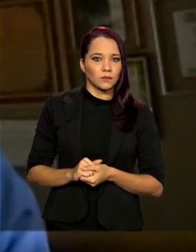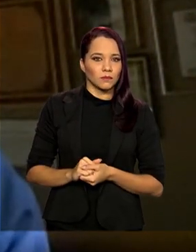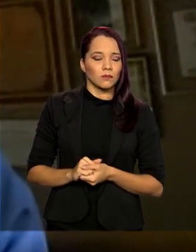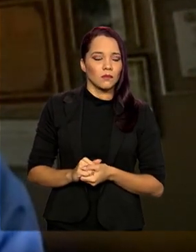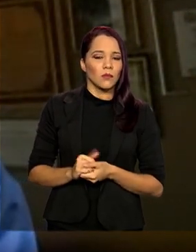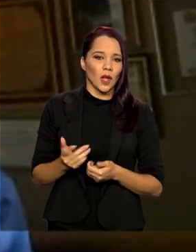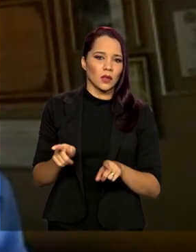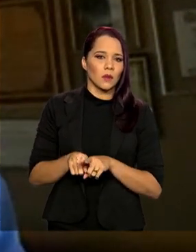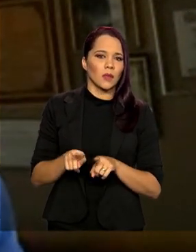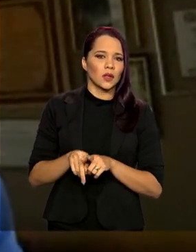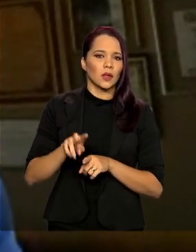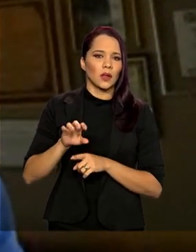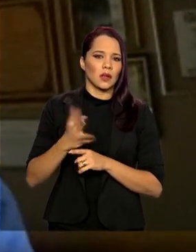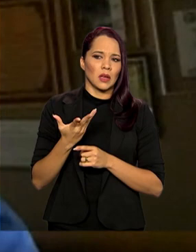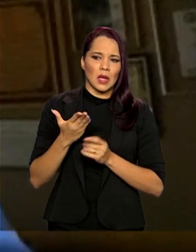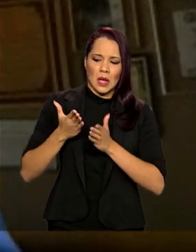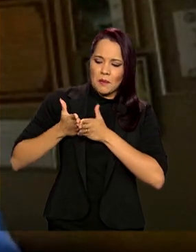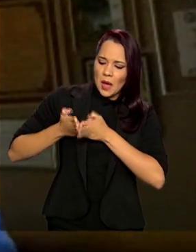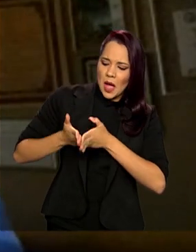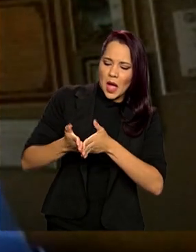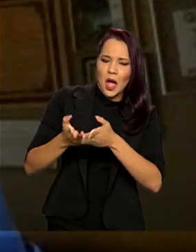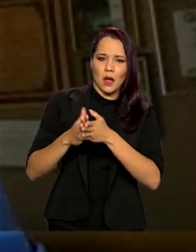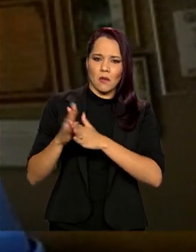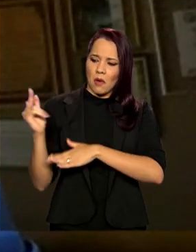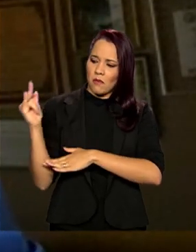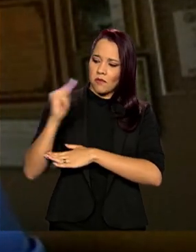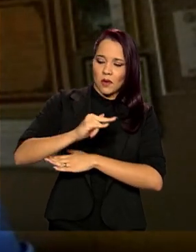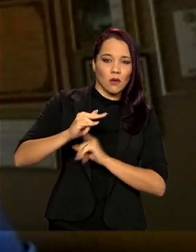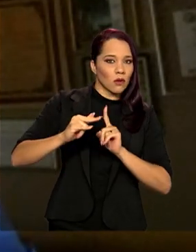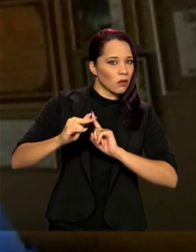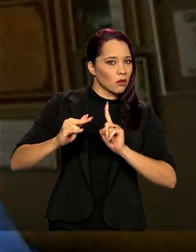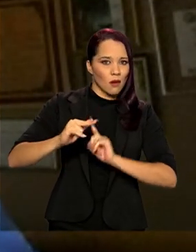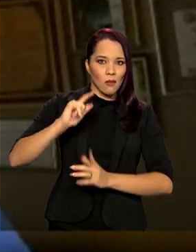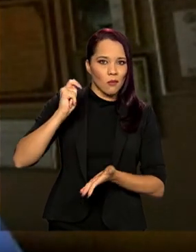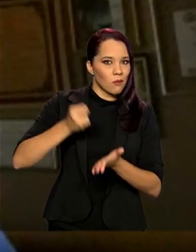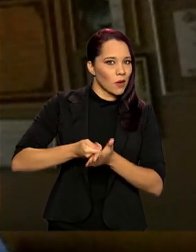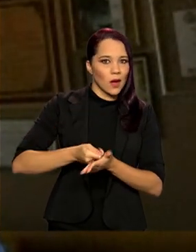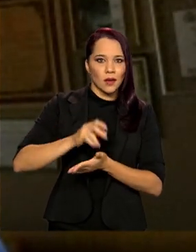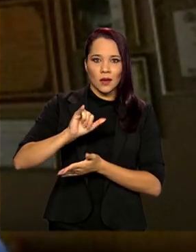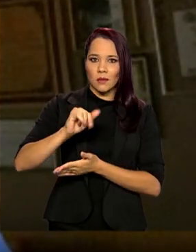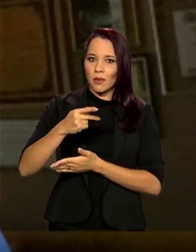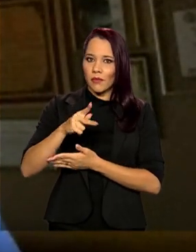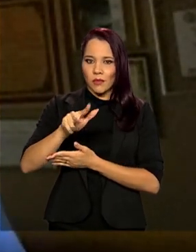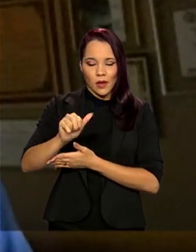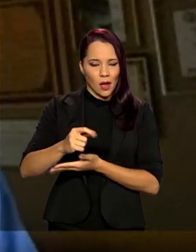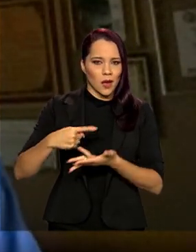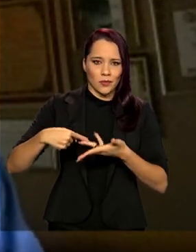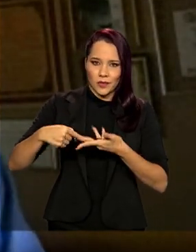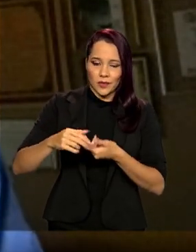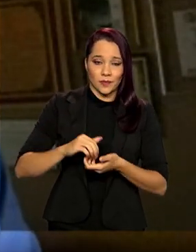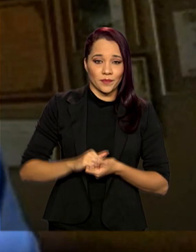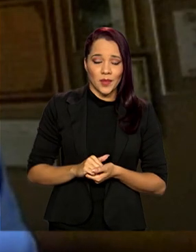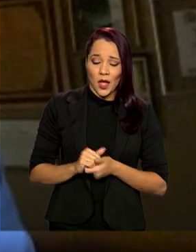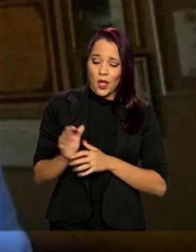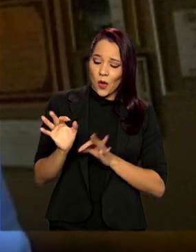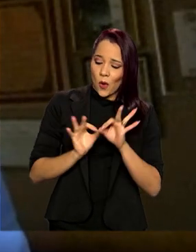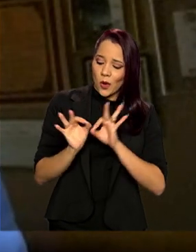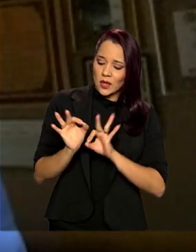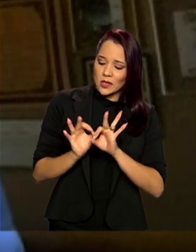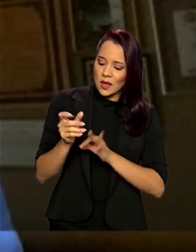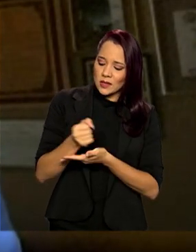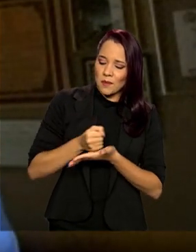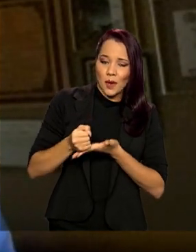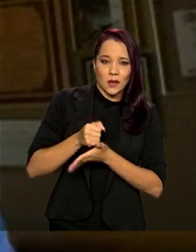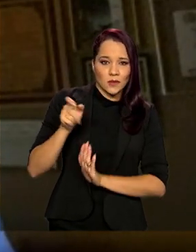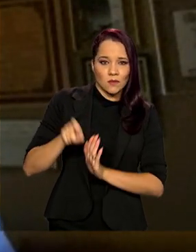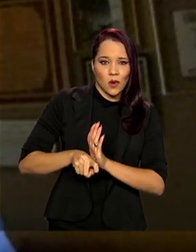incluindo iates, aviões executivos, que não pagam imposto de IPVA, etc. E reordenando essa base